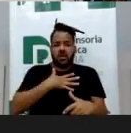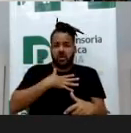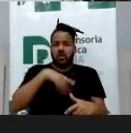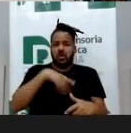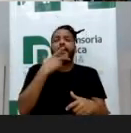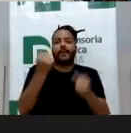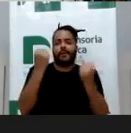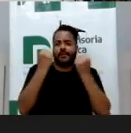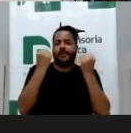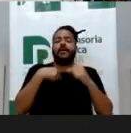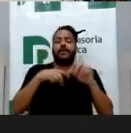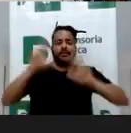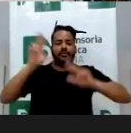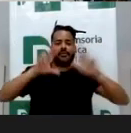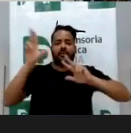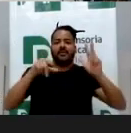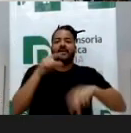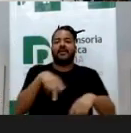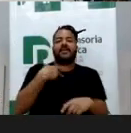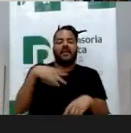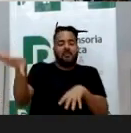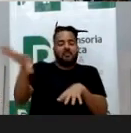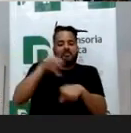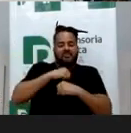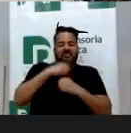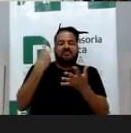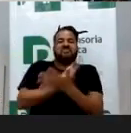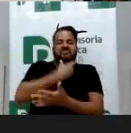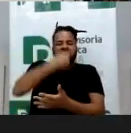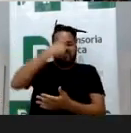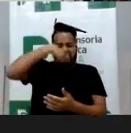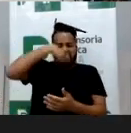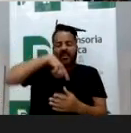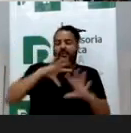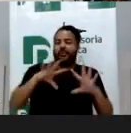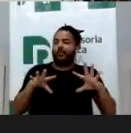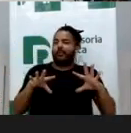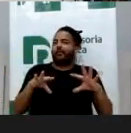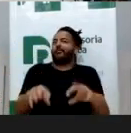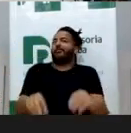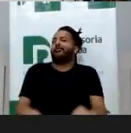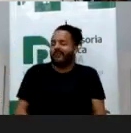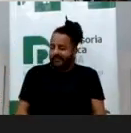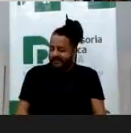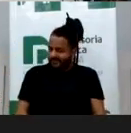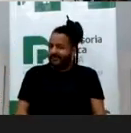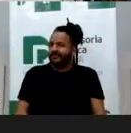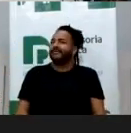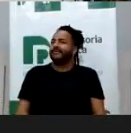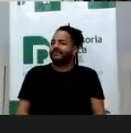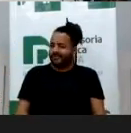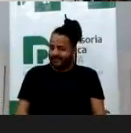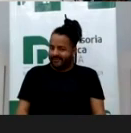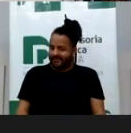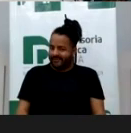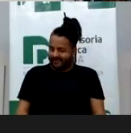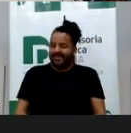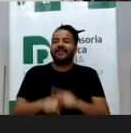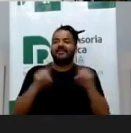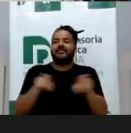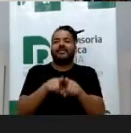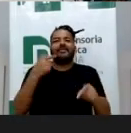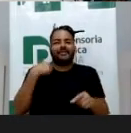dancei a música no Carnaval, peguei a Bendita Virosa, inclusive, né? Tudo, merecidamente, fui dançar, mas irrefletidamente.